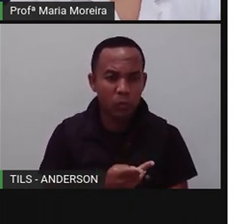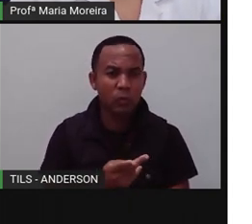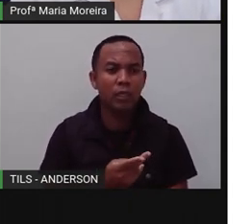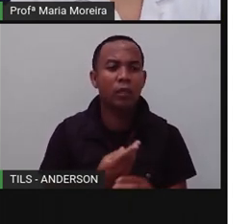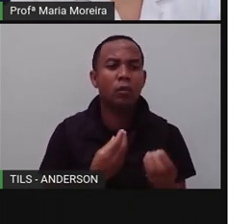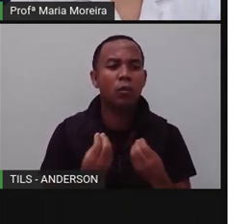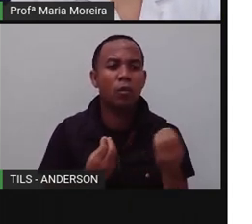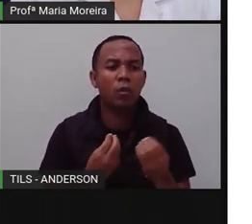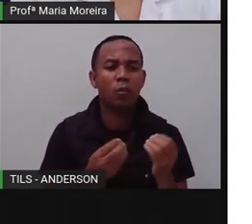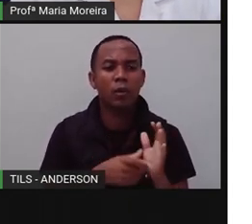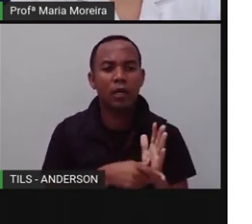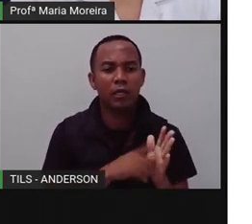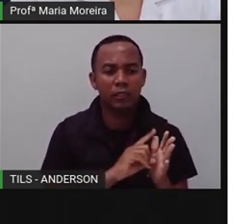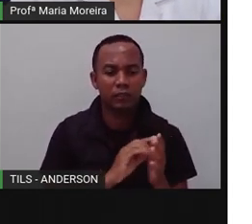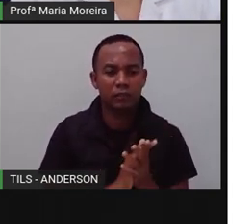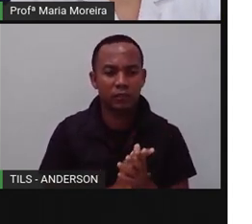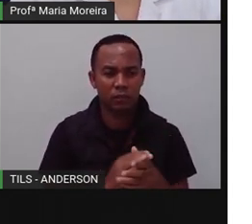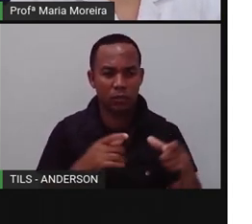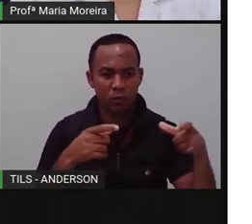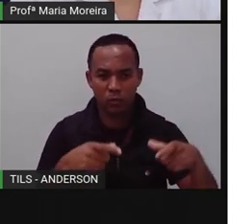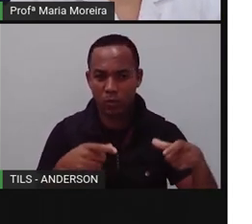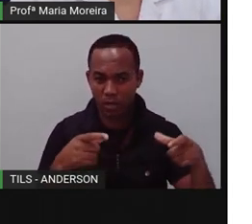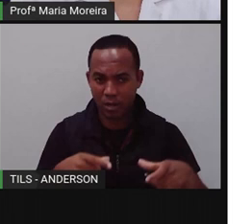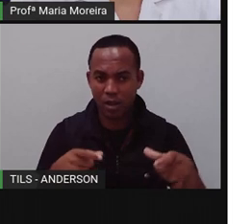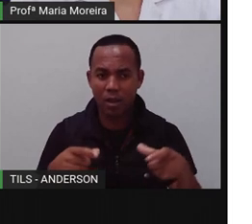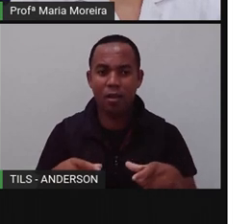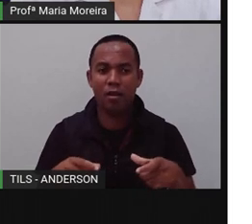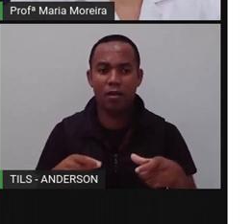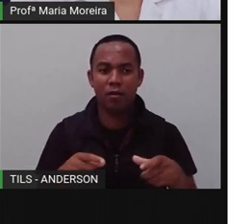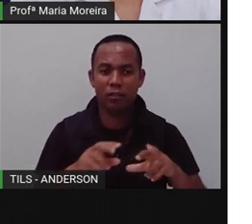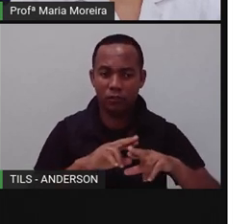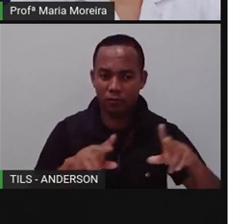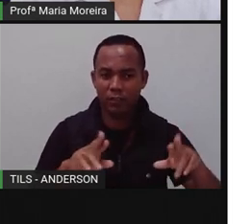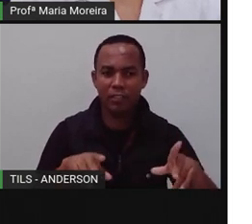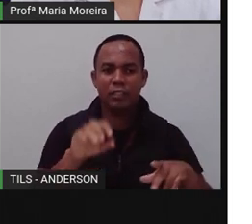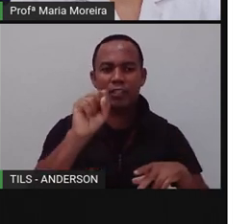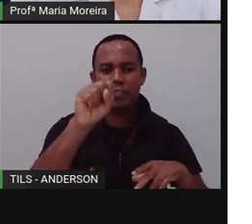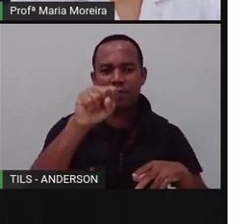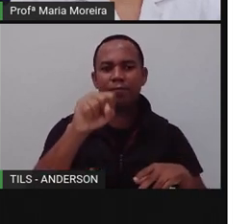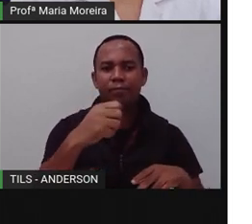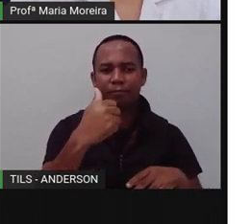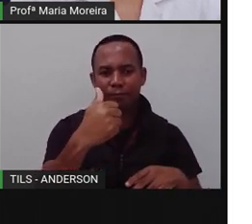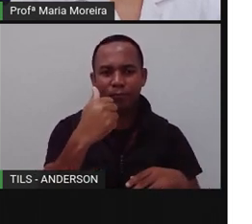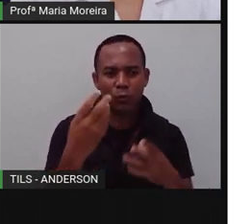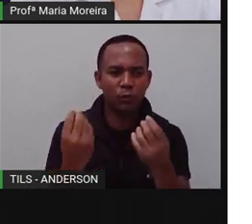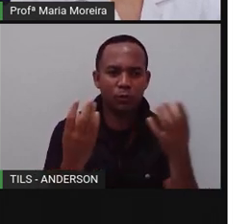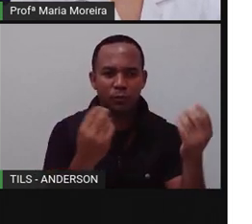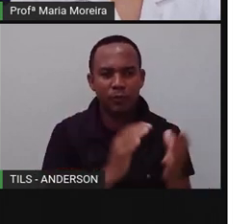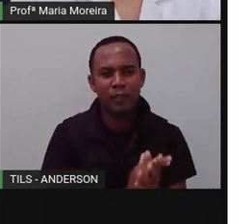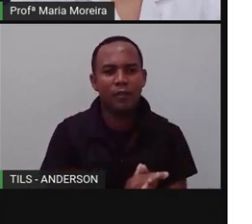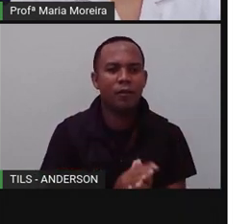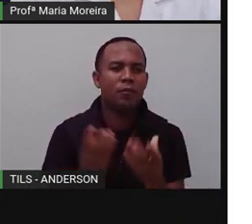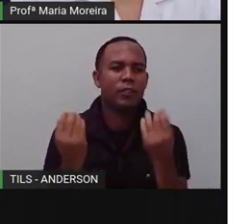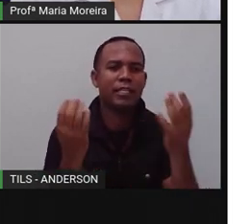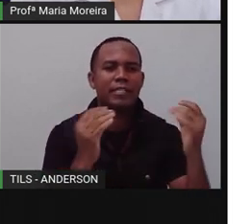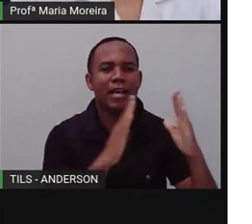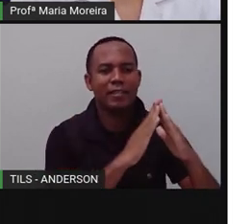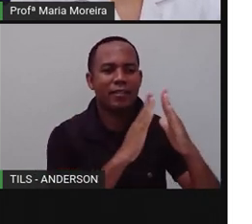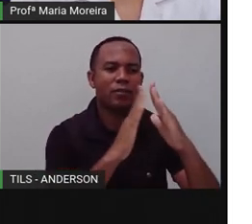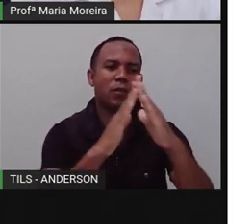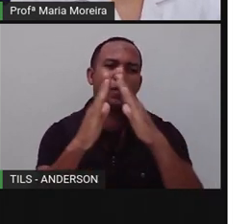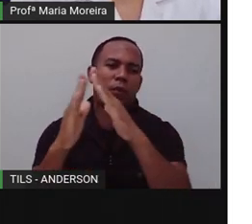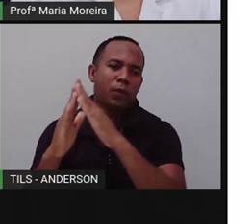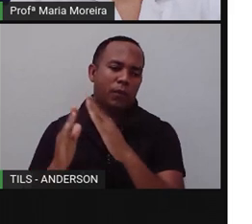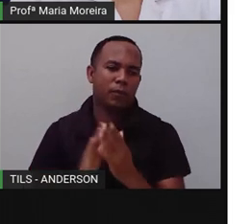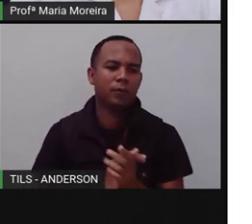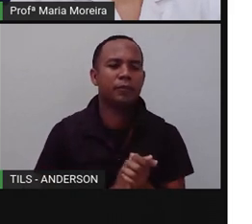A paisagem mudou muito? Mudou, Anderson, local onde você mora? Mudou muito? Muito. A minha também mudou